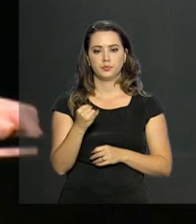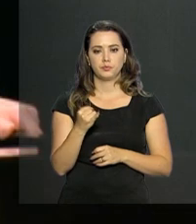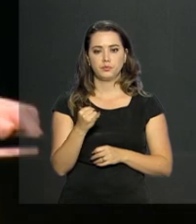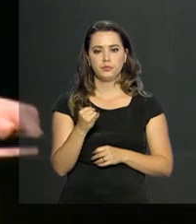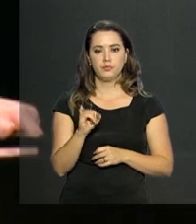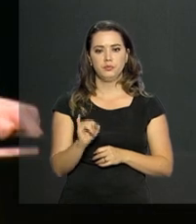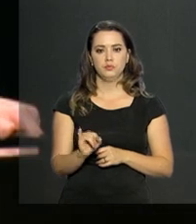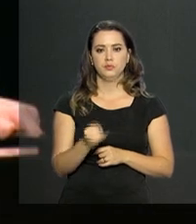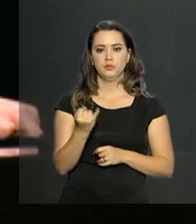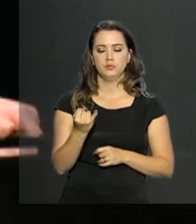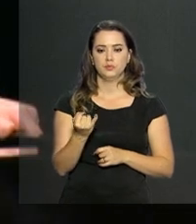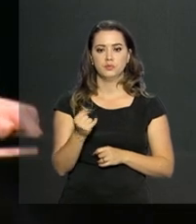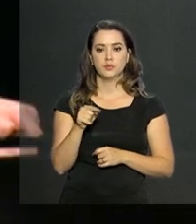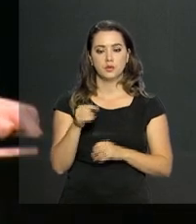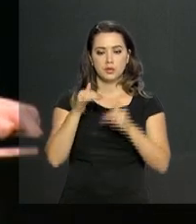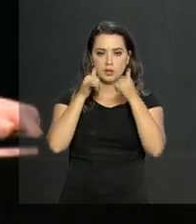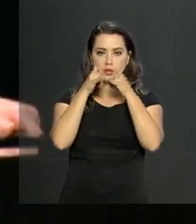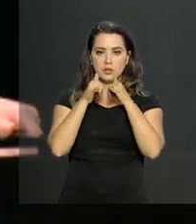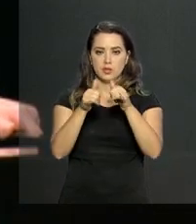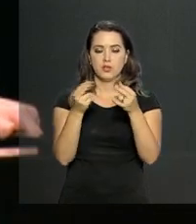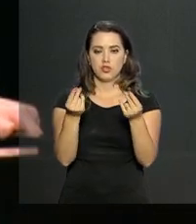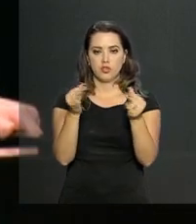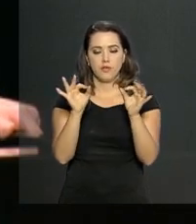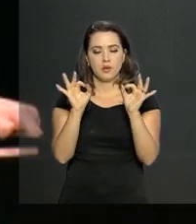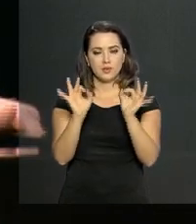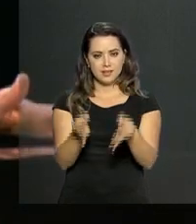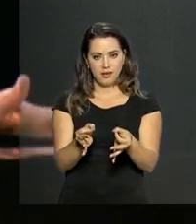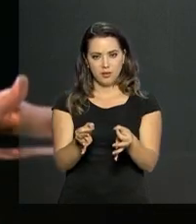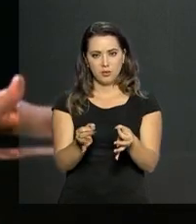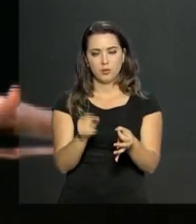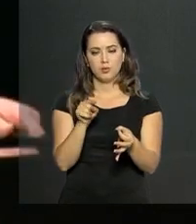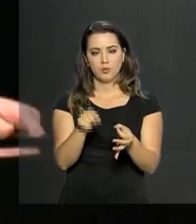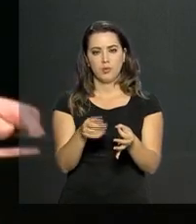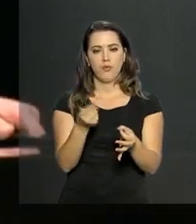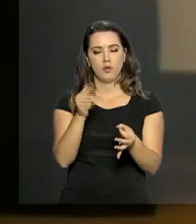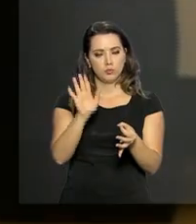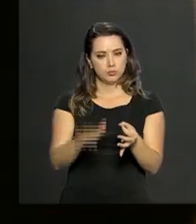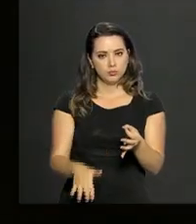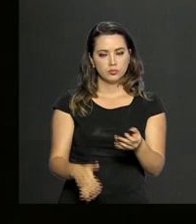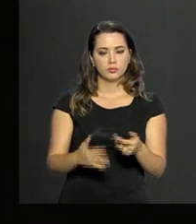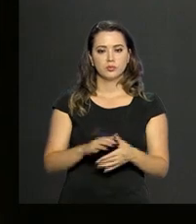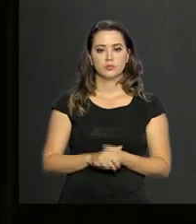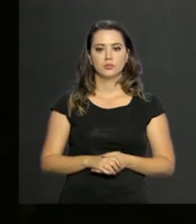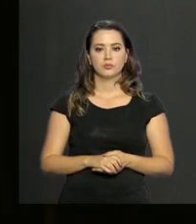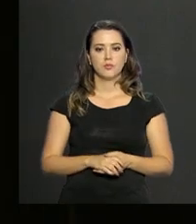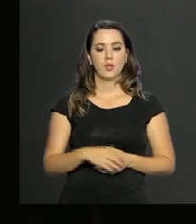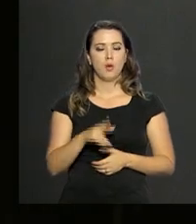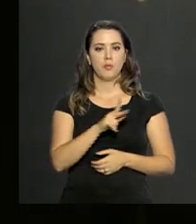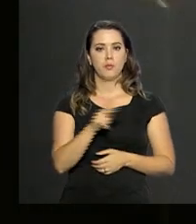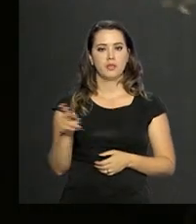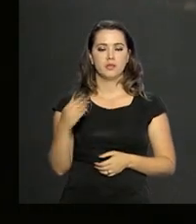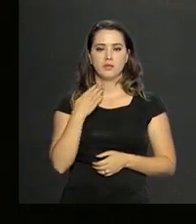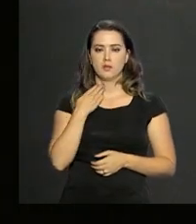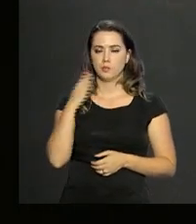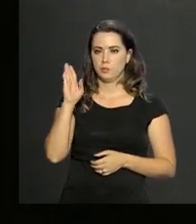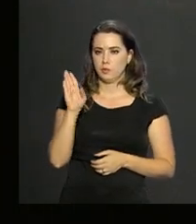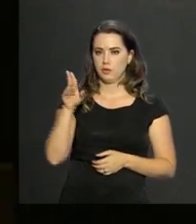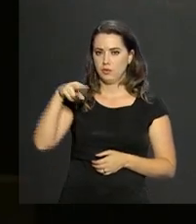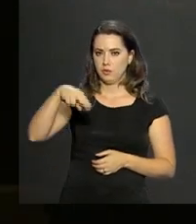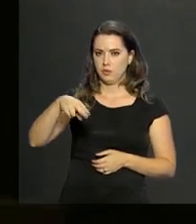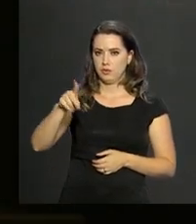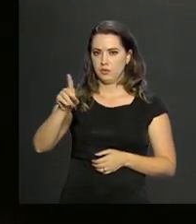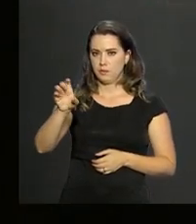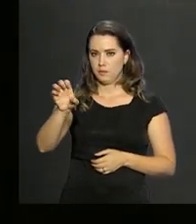ter uma energia a preço justo, e aí a preço barato. O presidente do BNDES estima que, em até